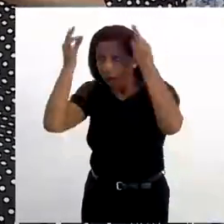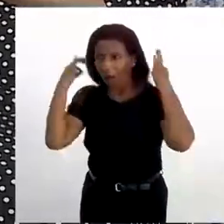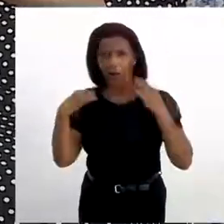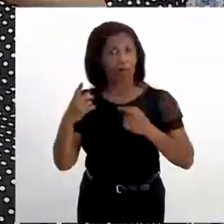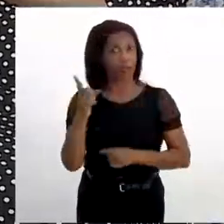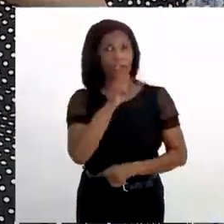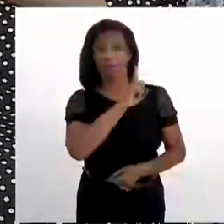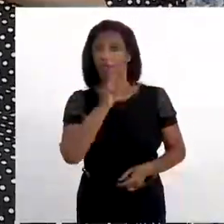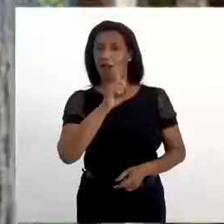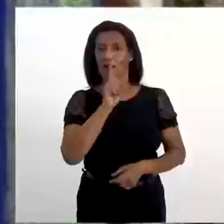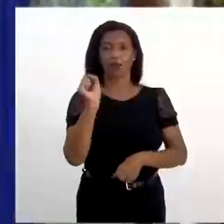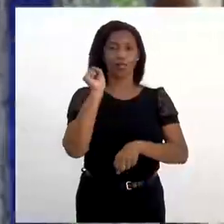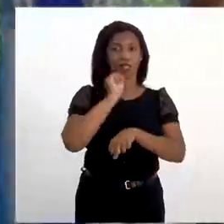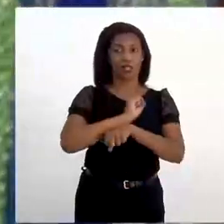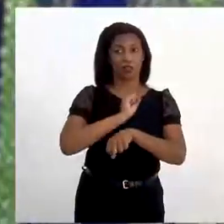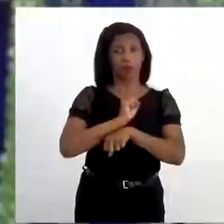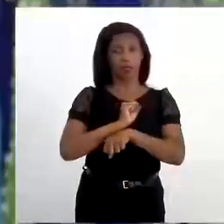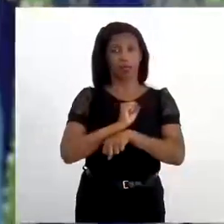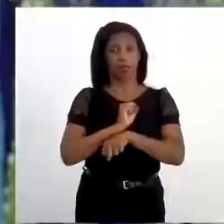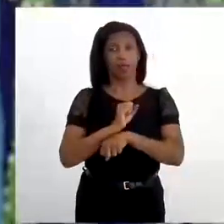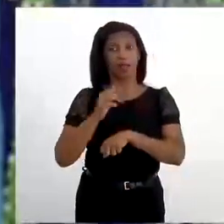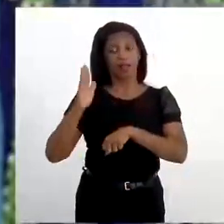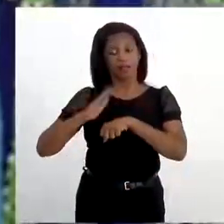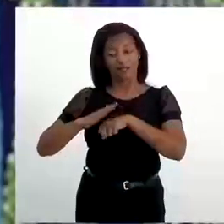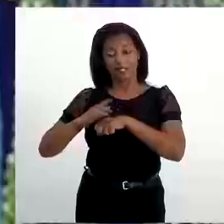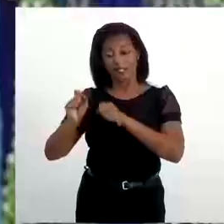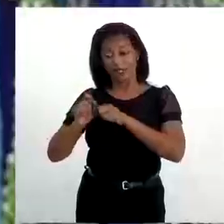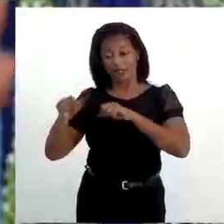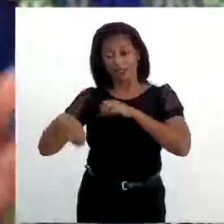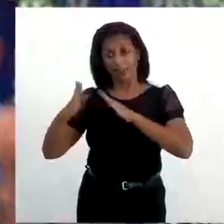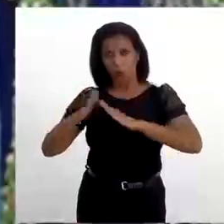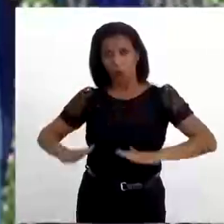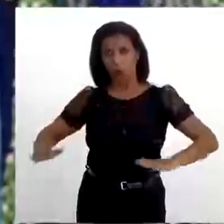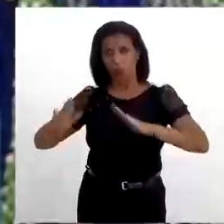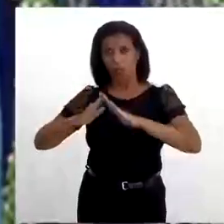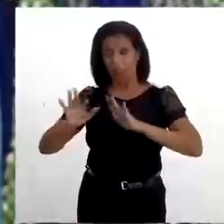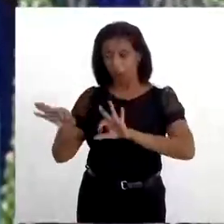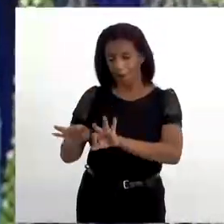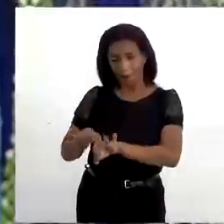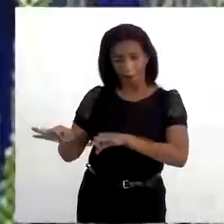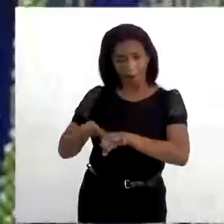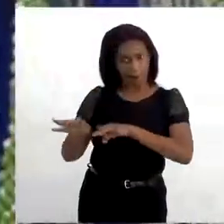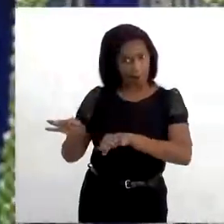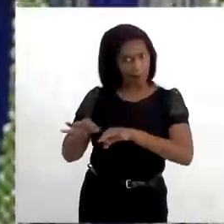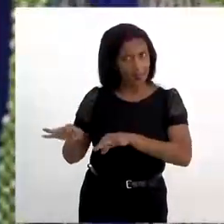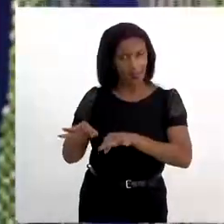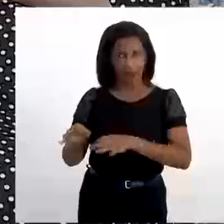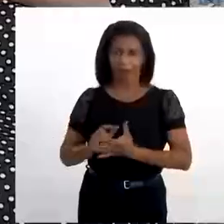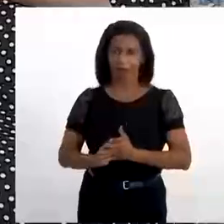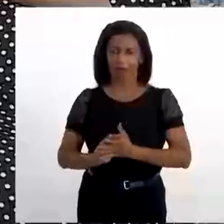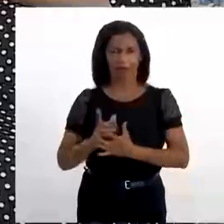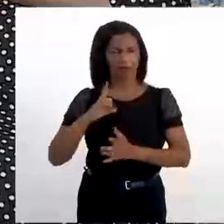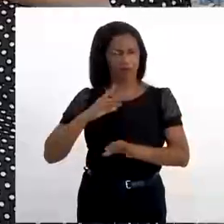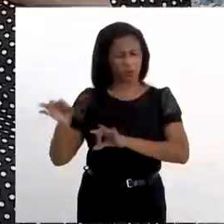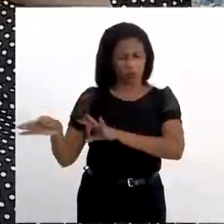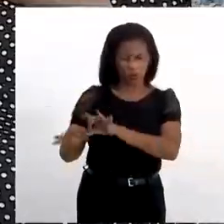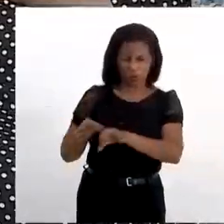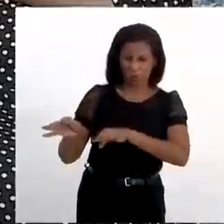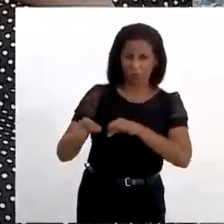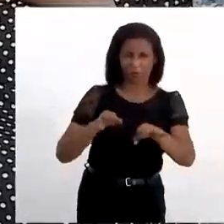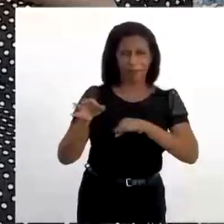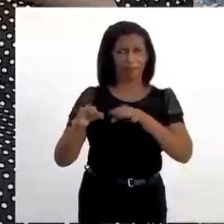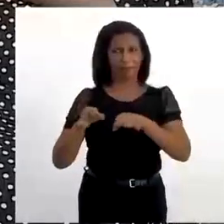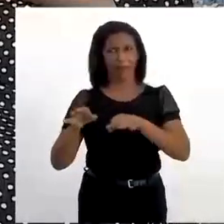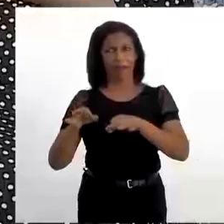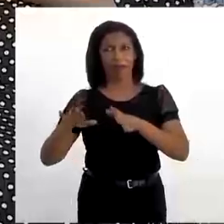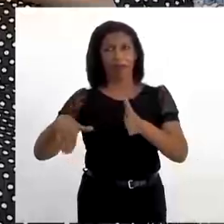sete anos ela vai usar esse. Certo. Perfeito na casa. Não é pegou e usou. Isso aqui é preparado. Entendi. Isso aqui é todo preparado